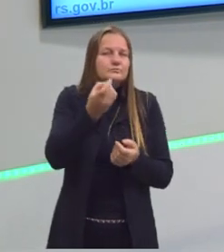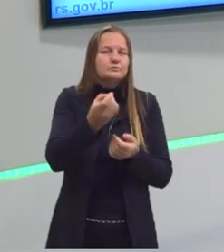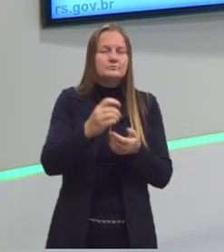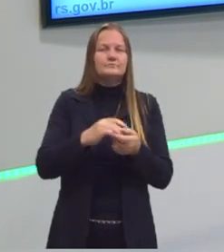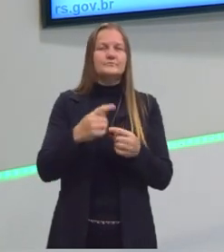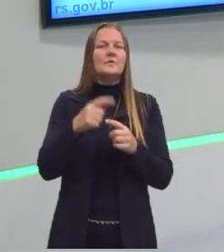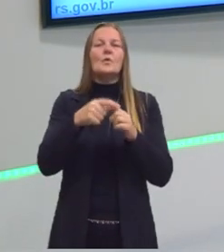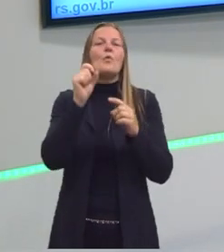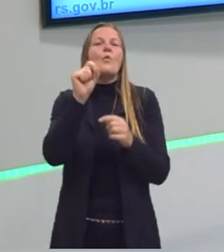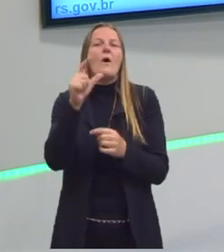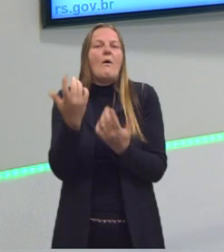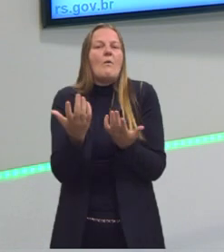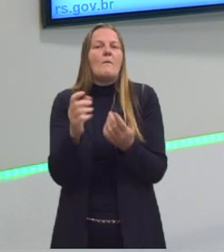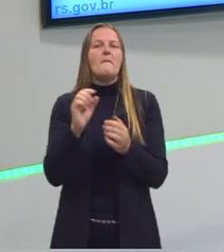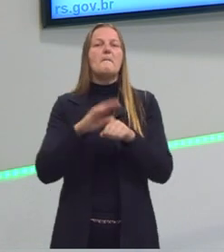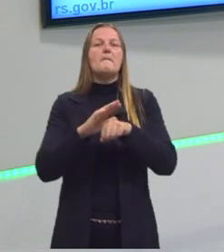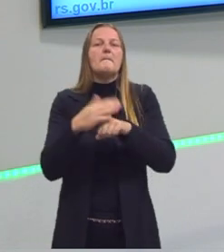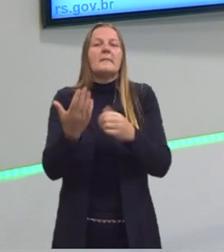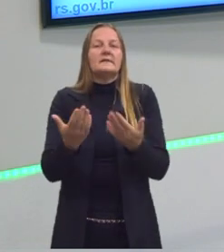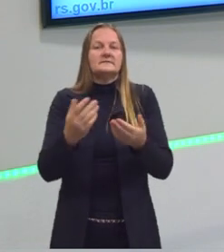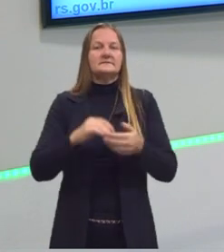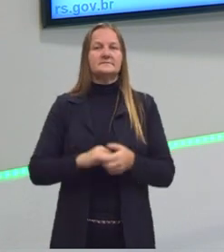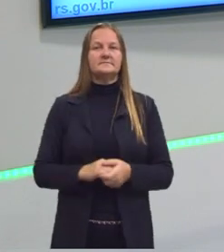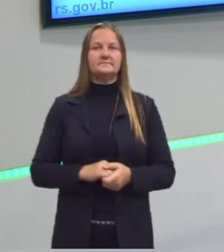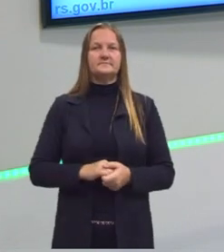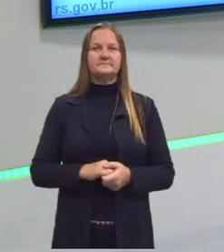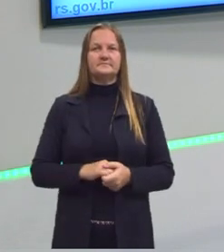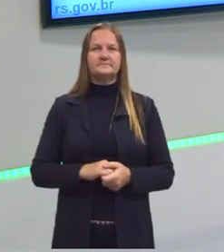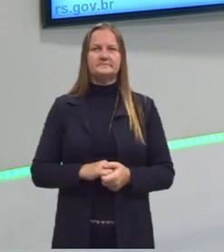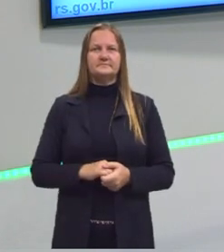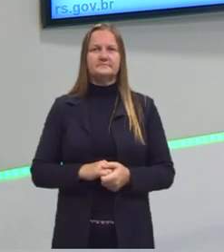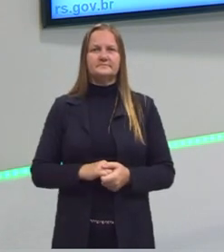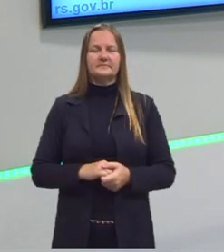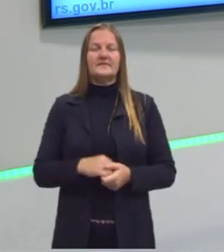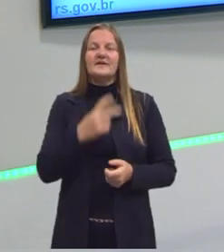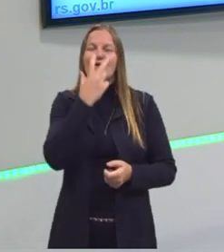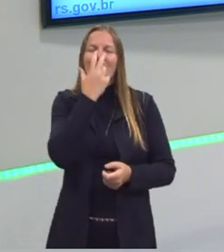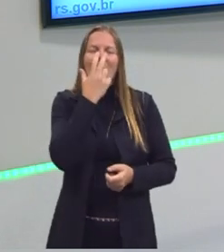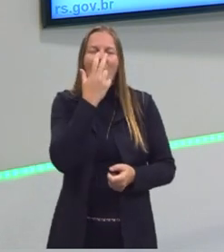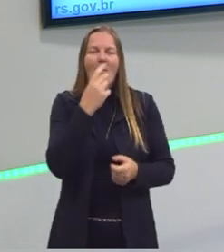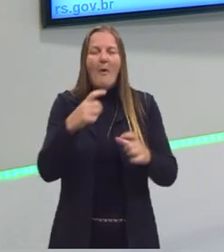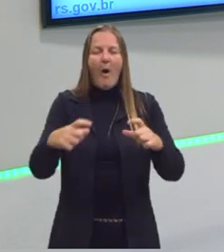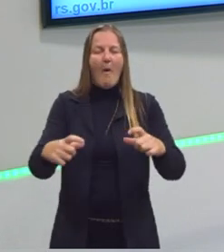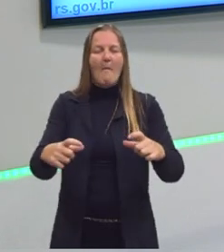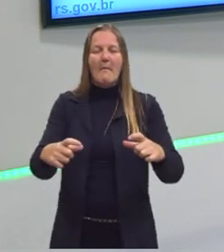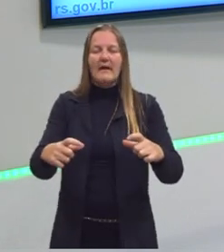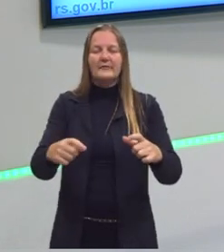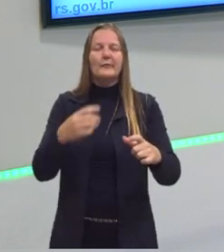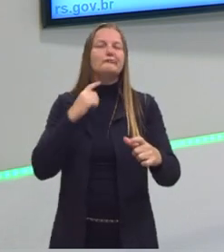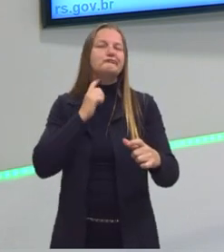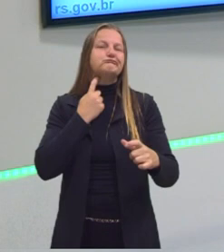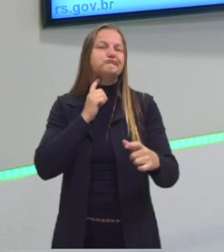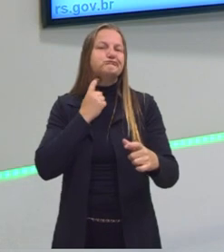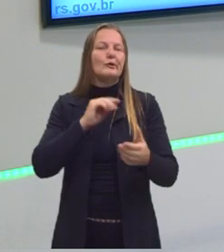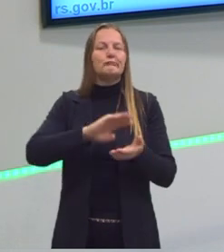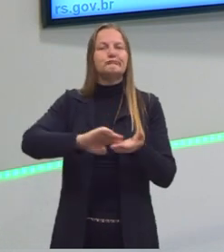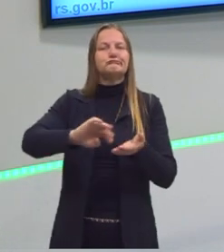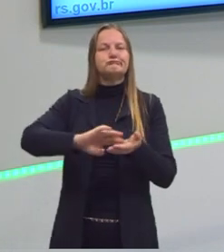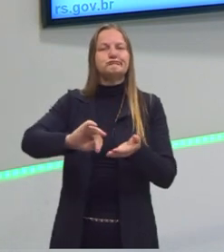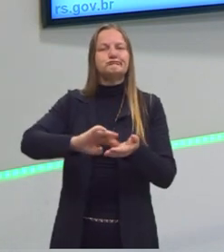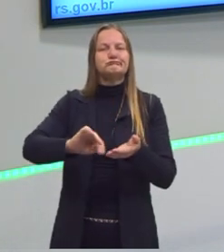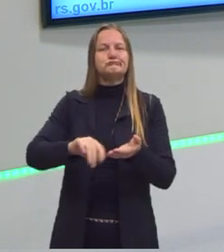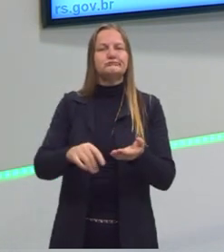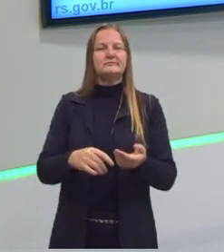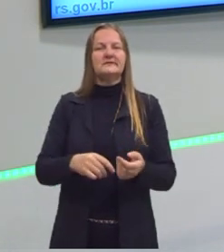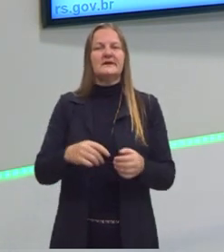sabem quais são esses subprodutos? Eu digo que é a louça suja, né? Não tem como a gente fazer uma receita sem ter uma louça suja. Impossível